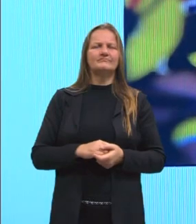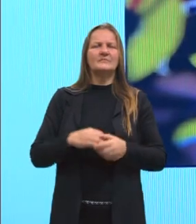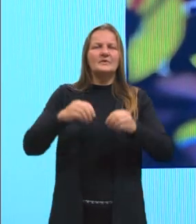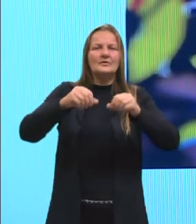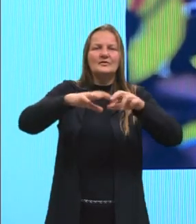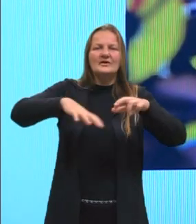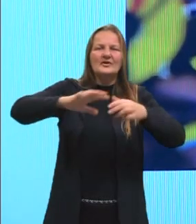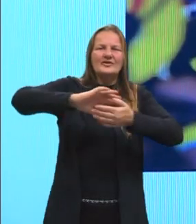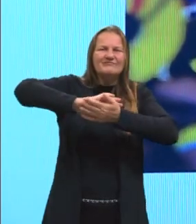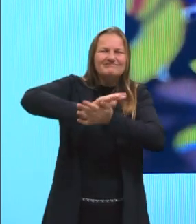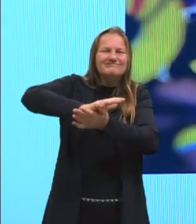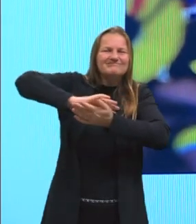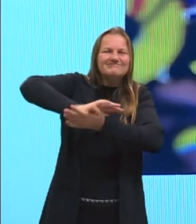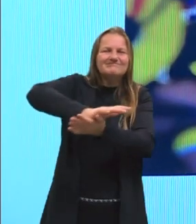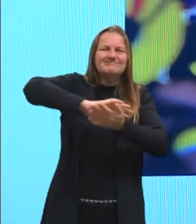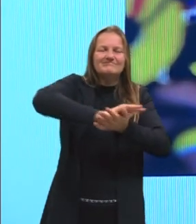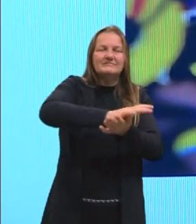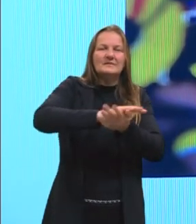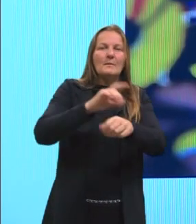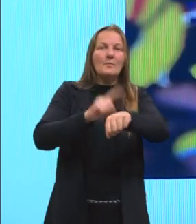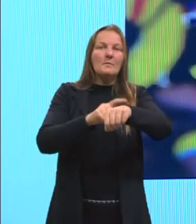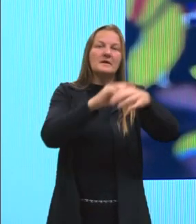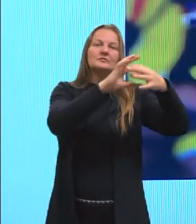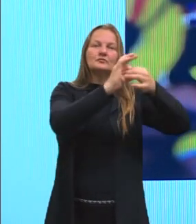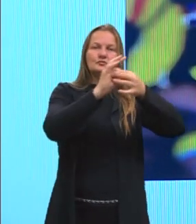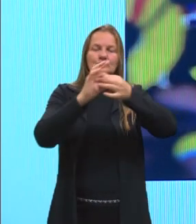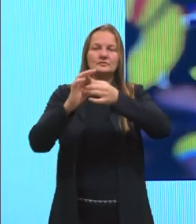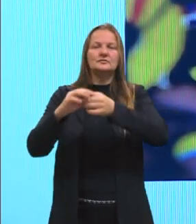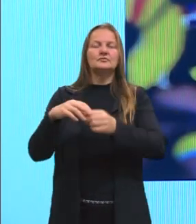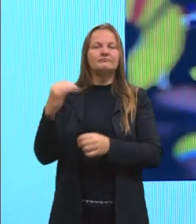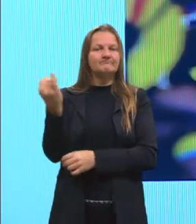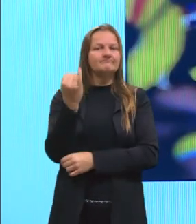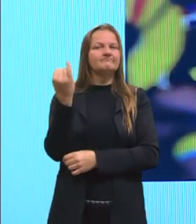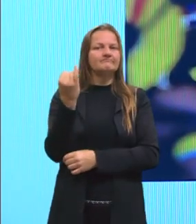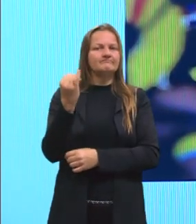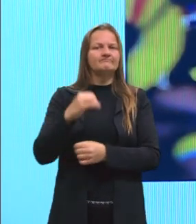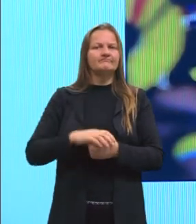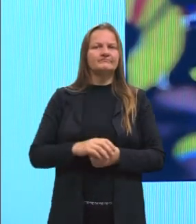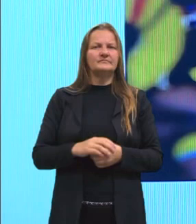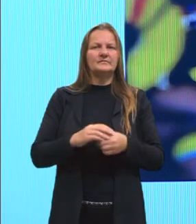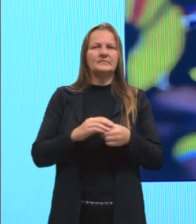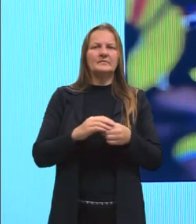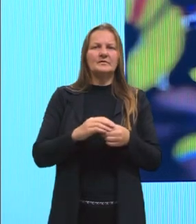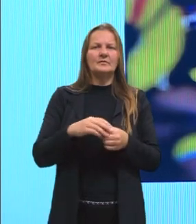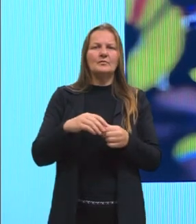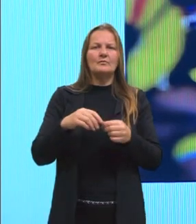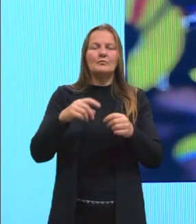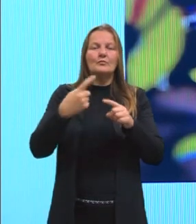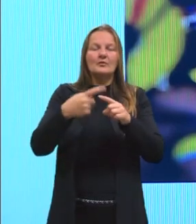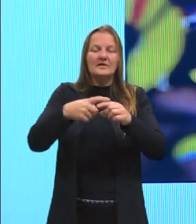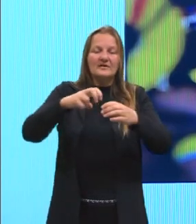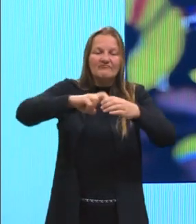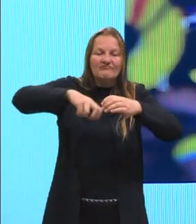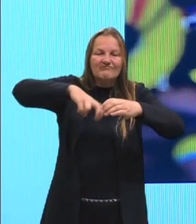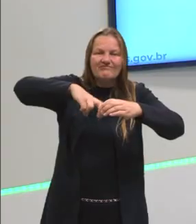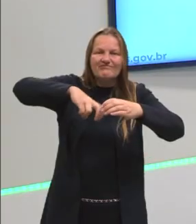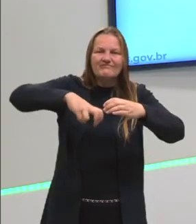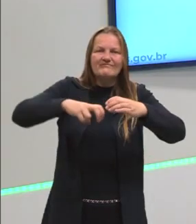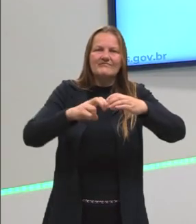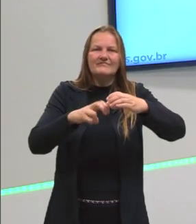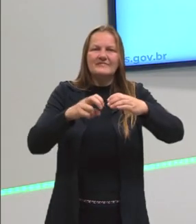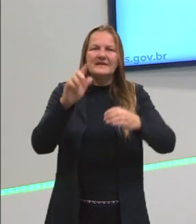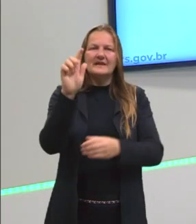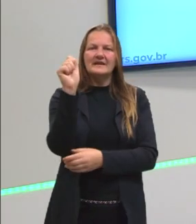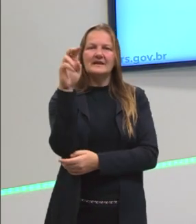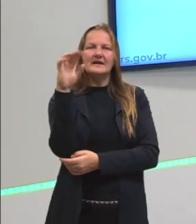A destruição, nesse momento, dos seus territórios, principalmente pela questão do garimpo. Os nossos povos originários